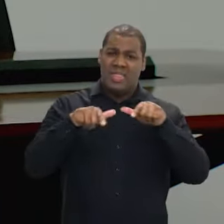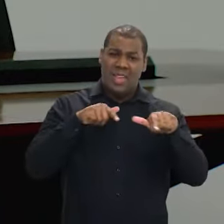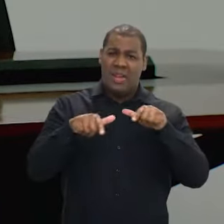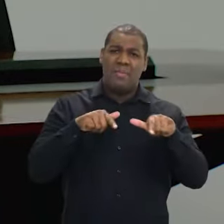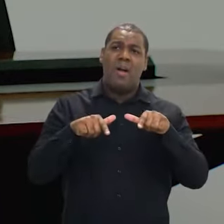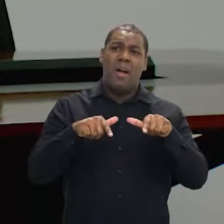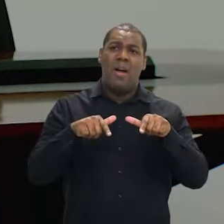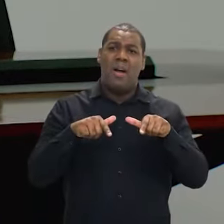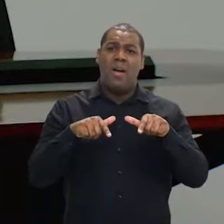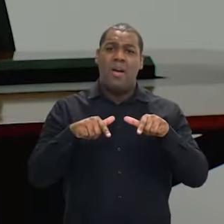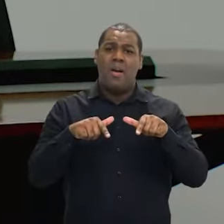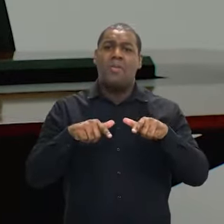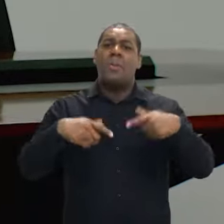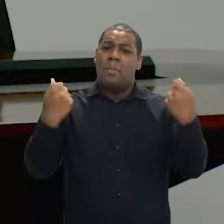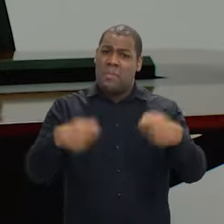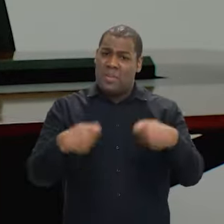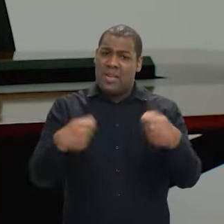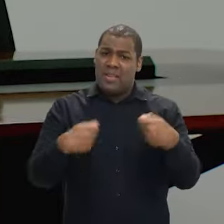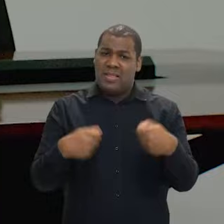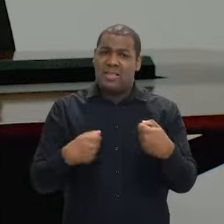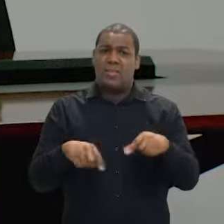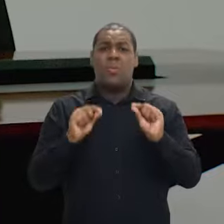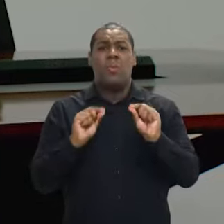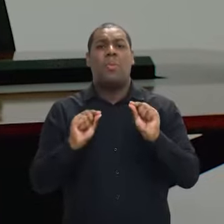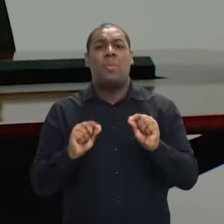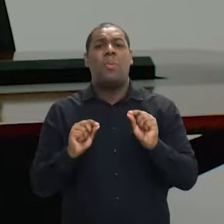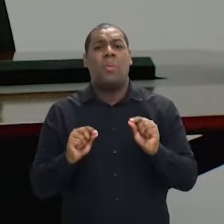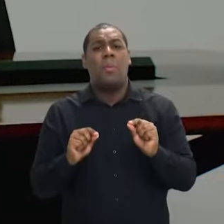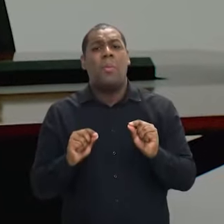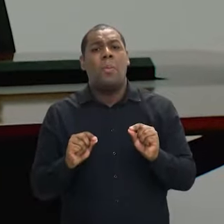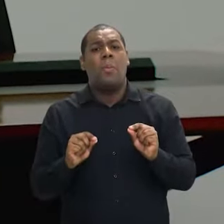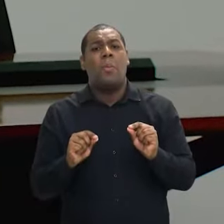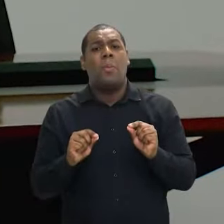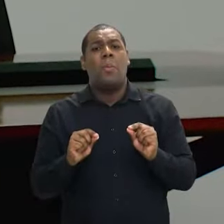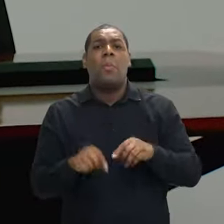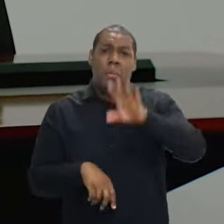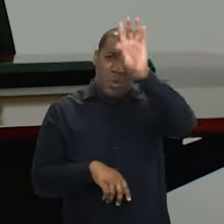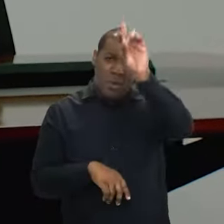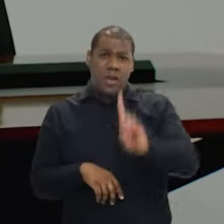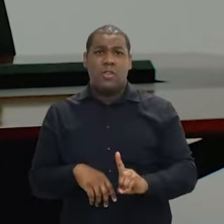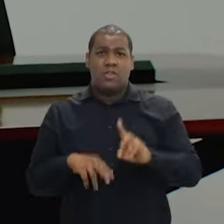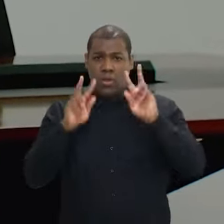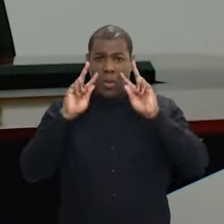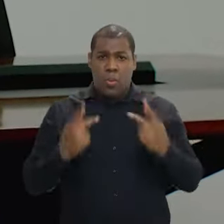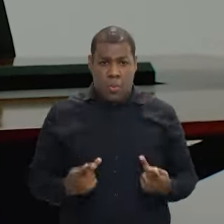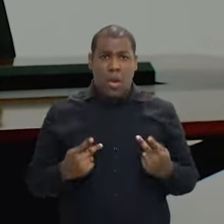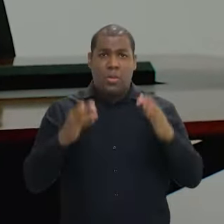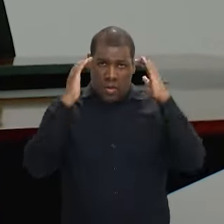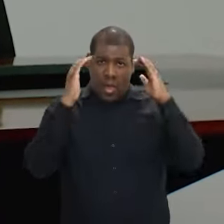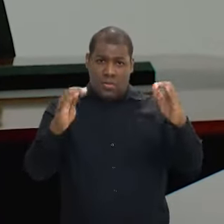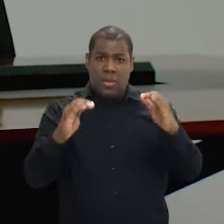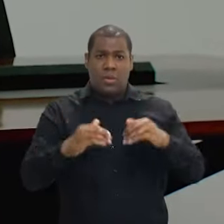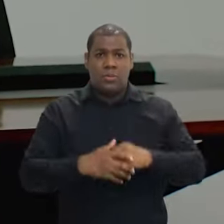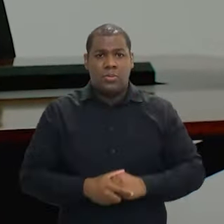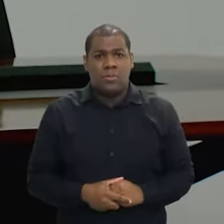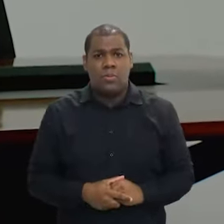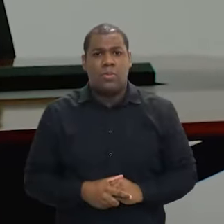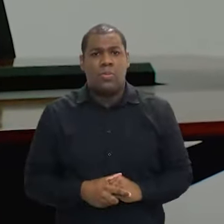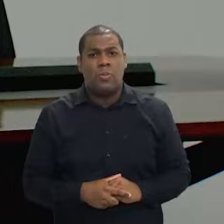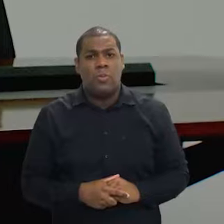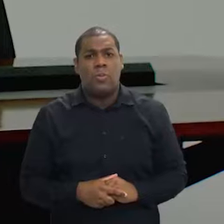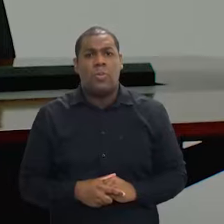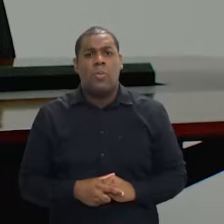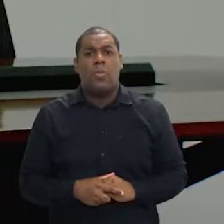que tem que se consolidar a partir de parâmetros de direitos humanos. E